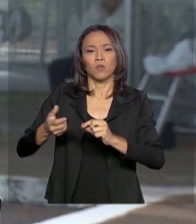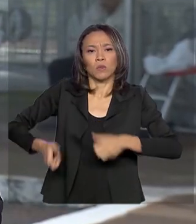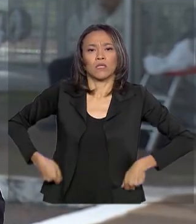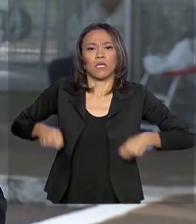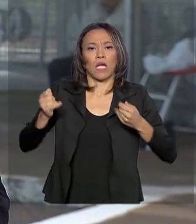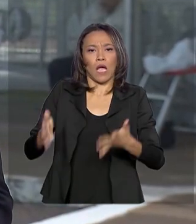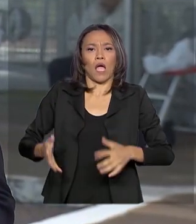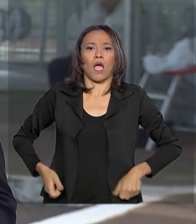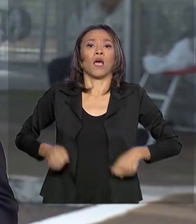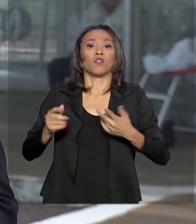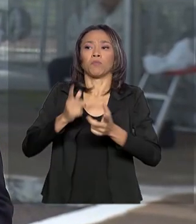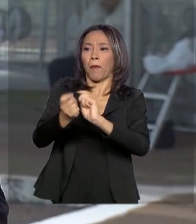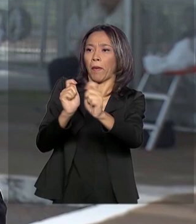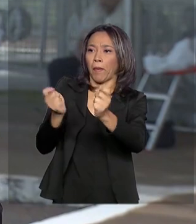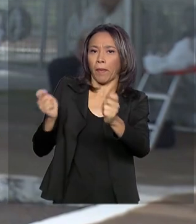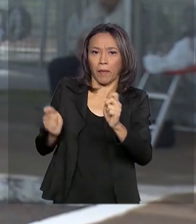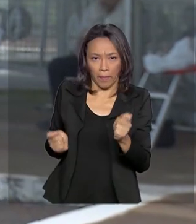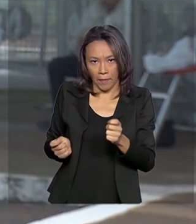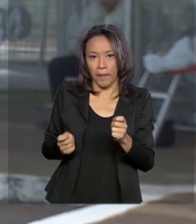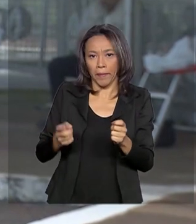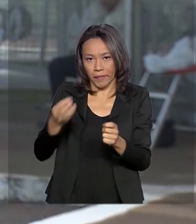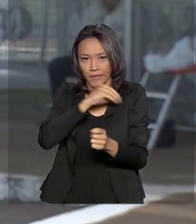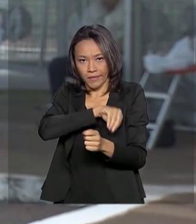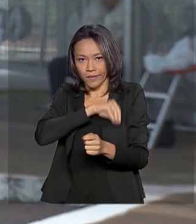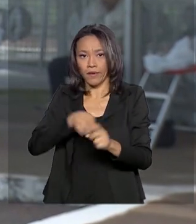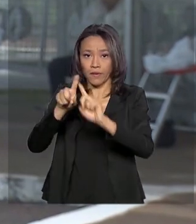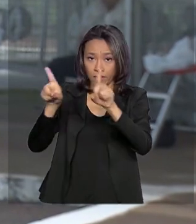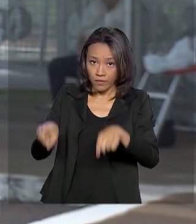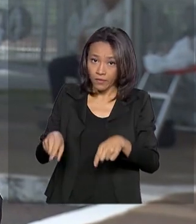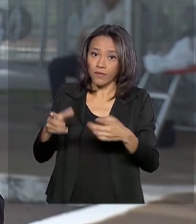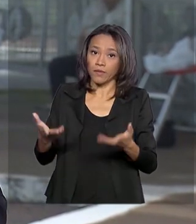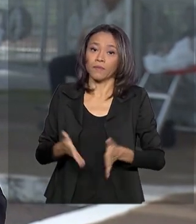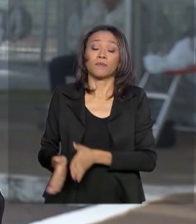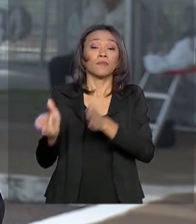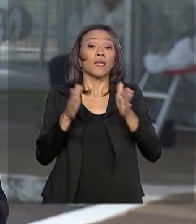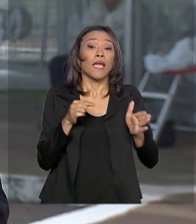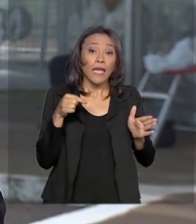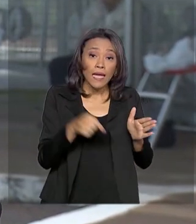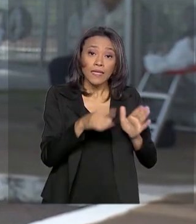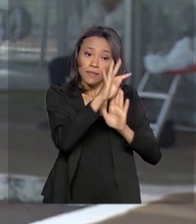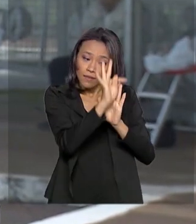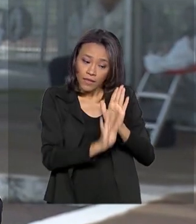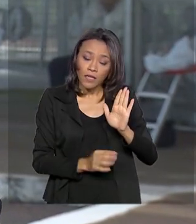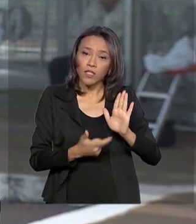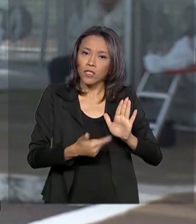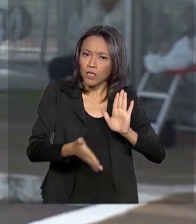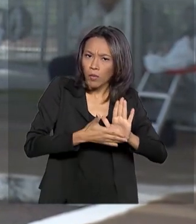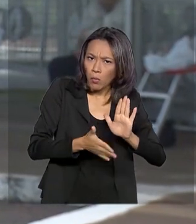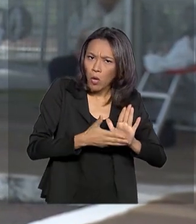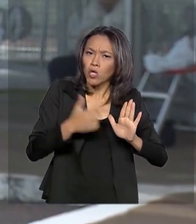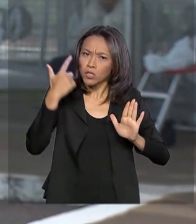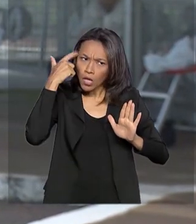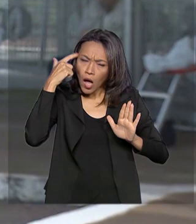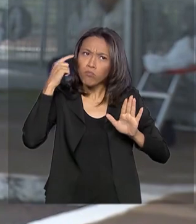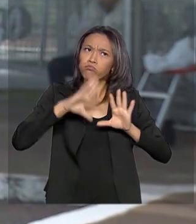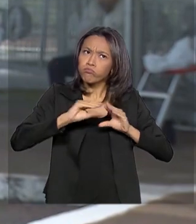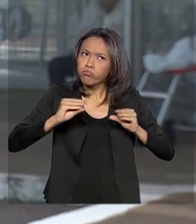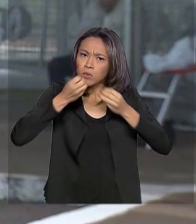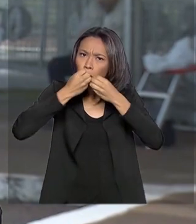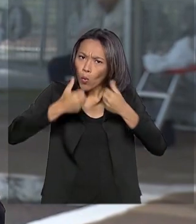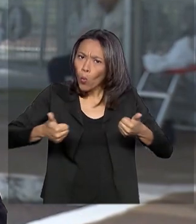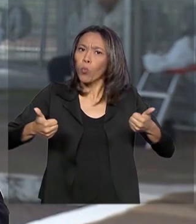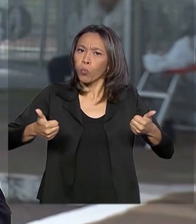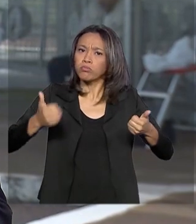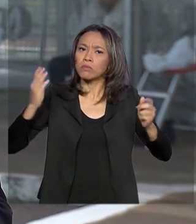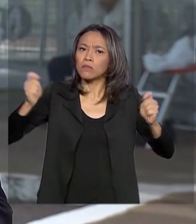folha salarial. Ontem, o presidente Jair Bolsonaro disse que esse texto, dessa proposta, está maduro para ser encaminhado ao Congresso